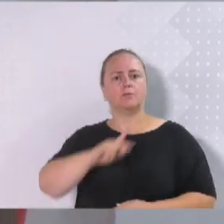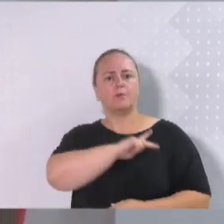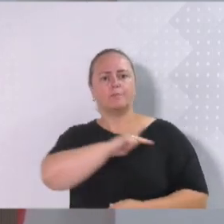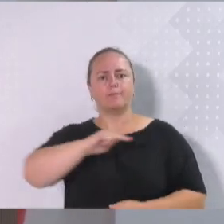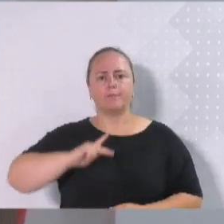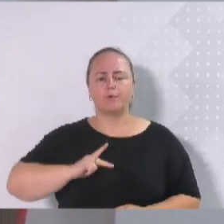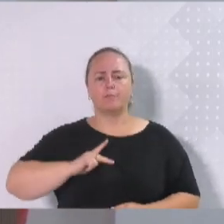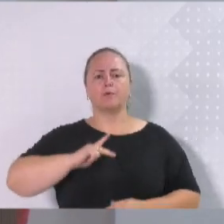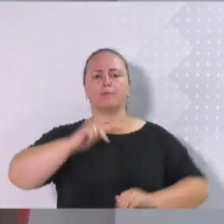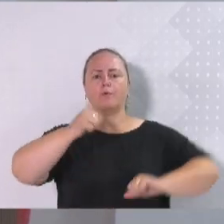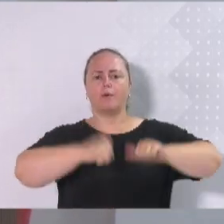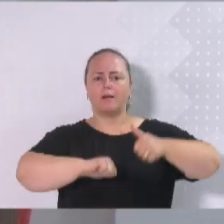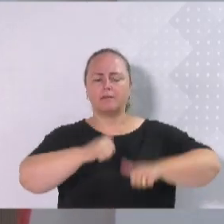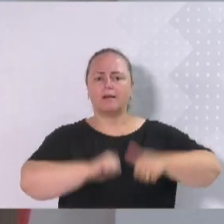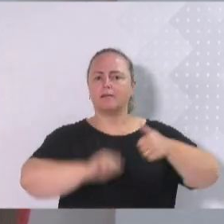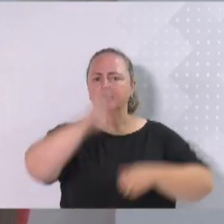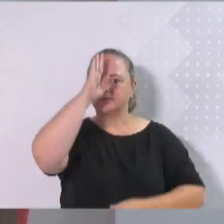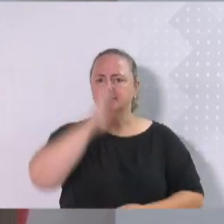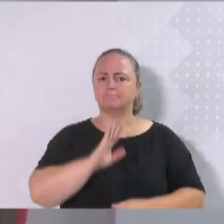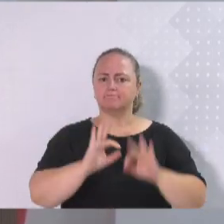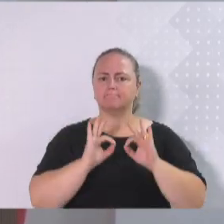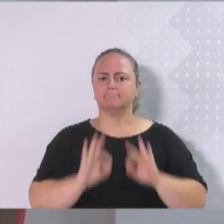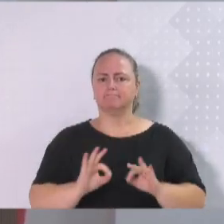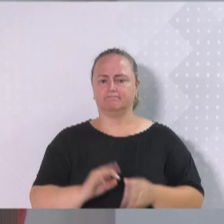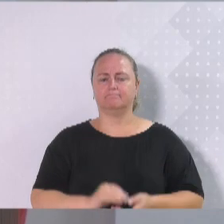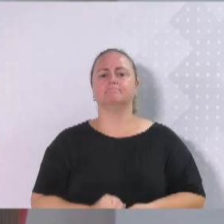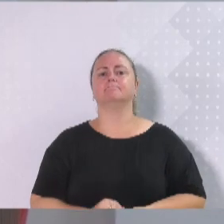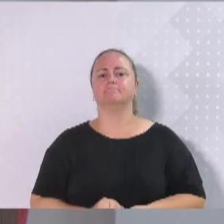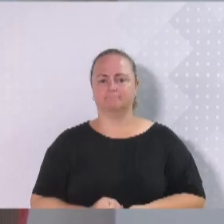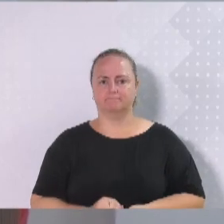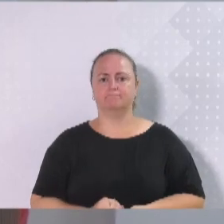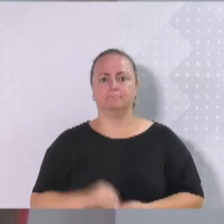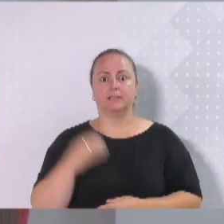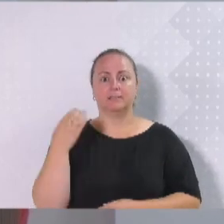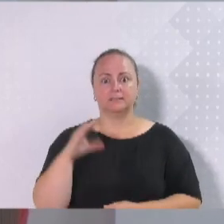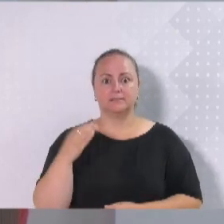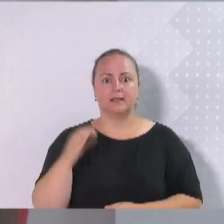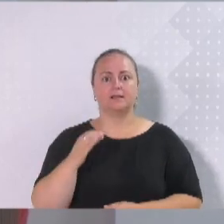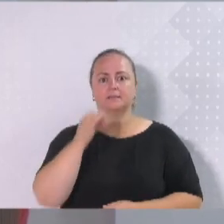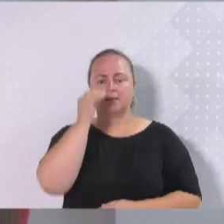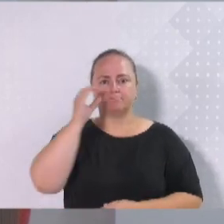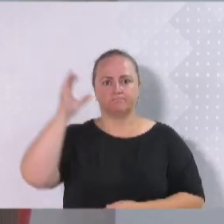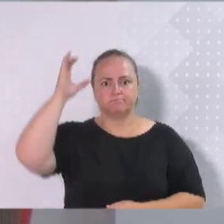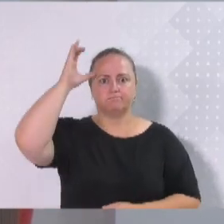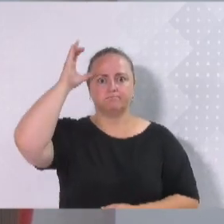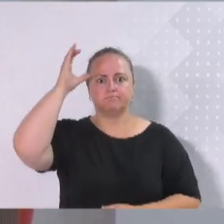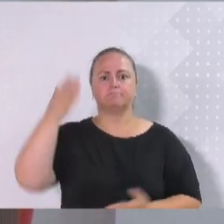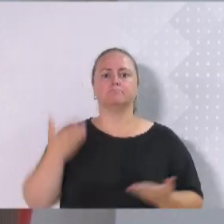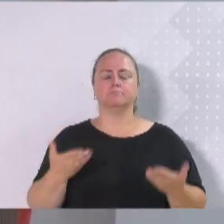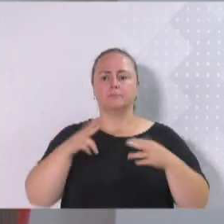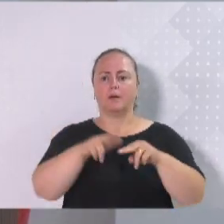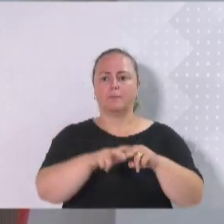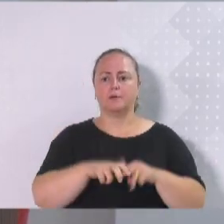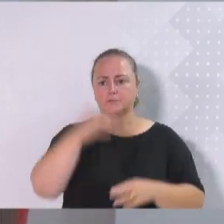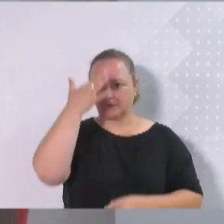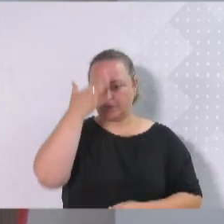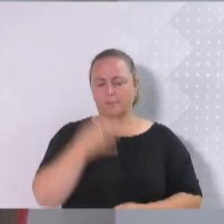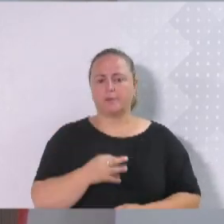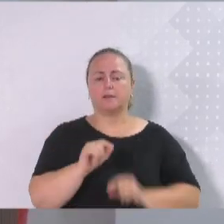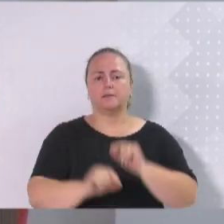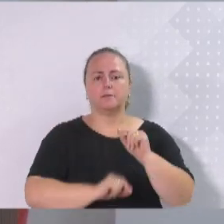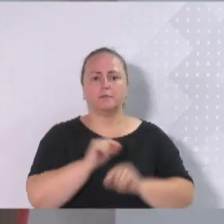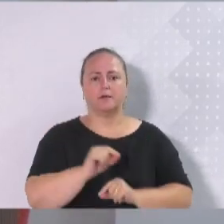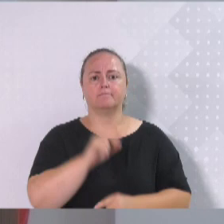e gratuito, que garanta o desenvolvimento da ciência e a produção do conhecimento. Por isso, entendemos como urgente a